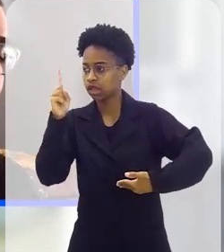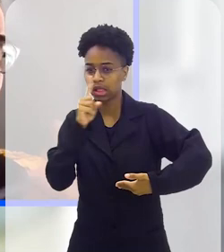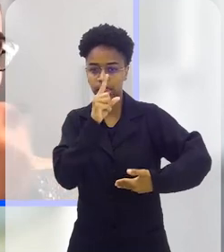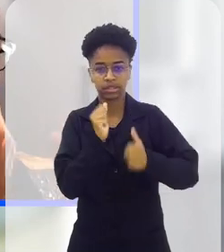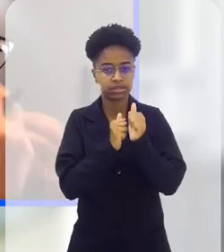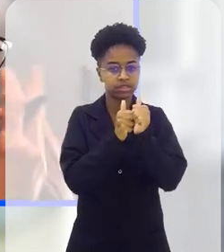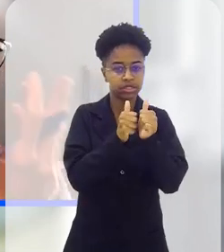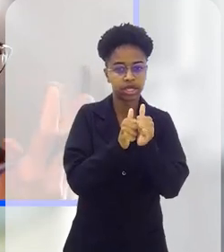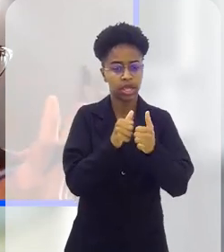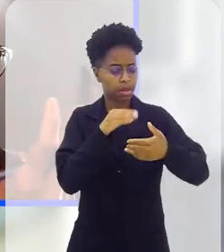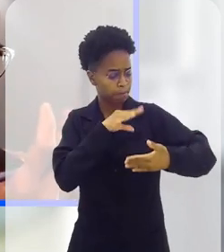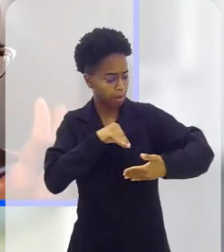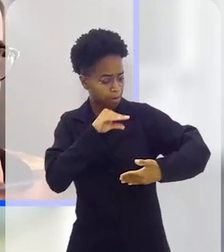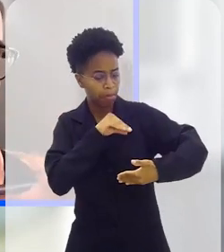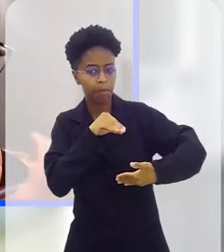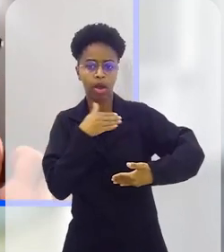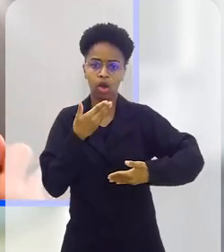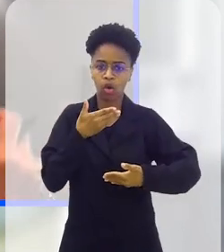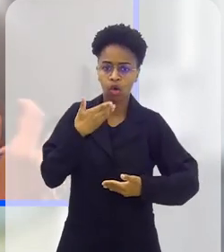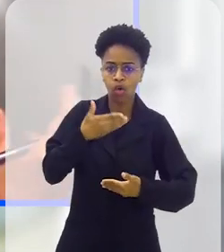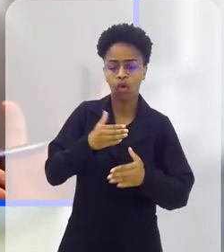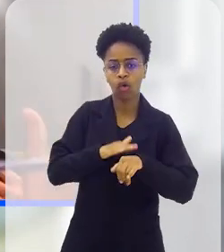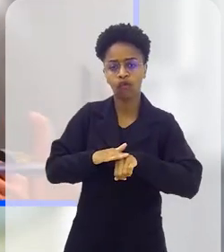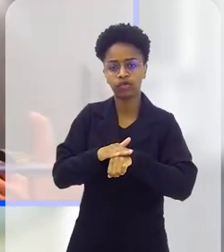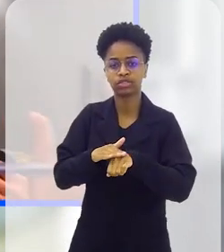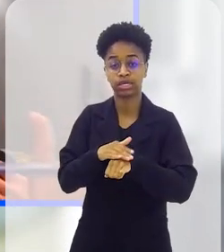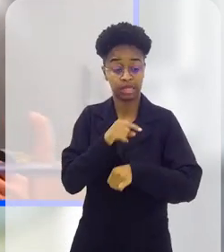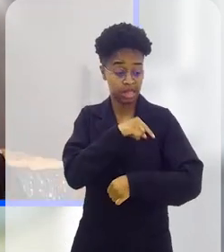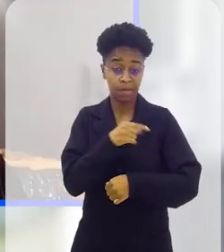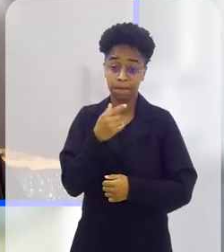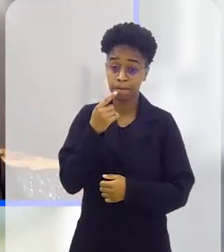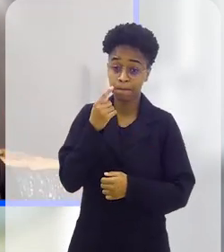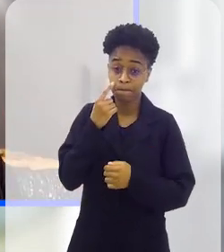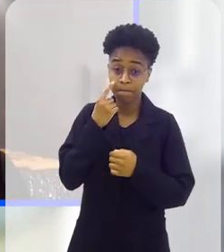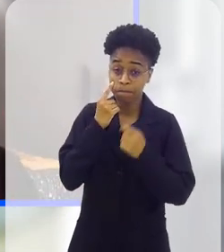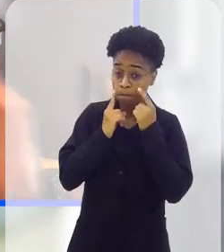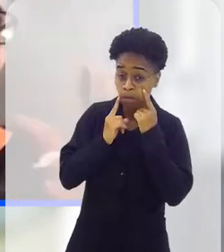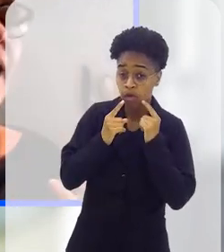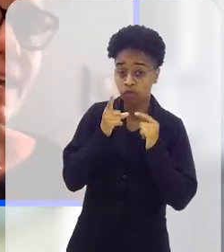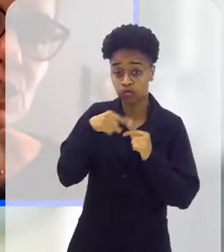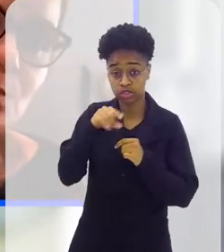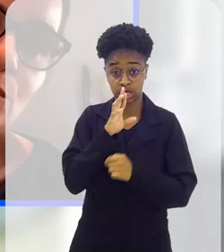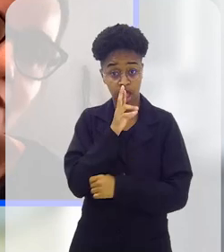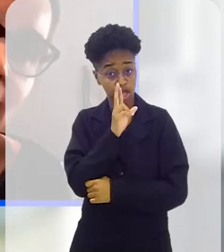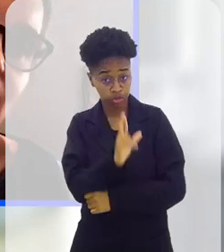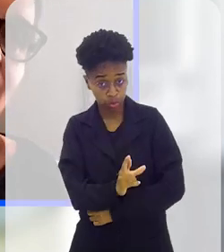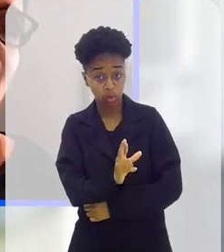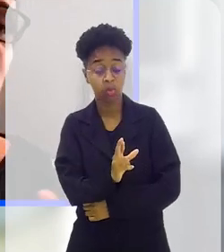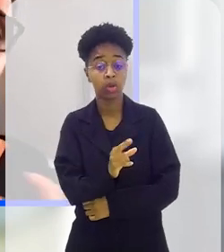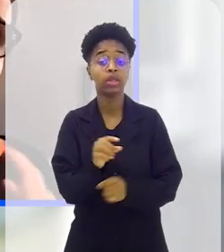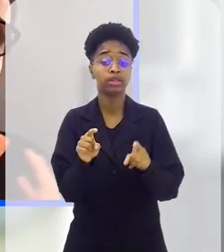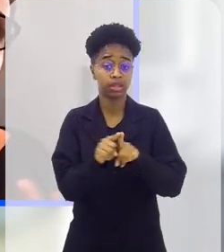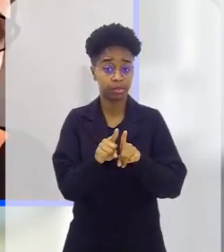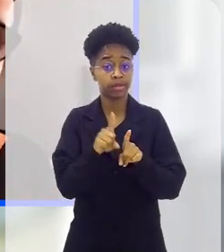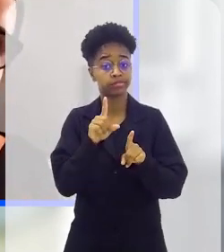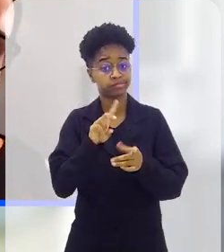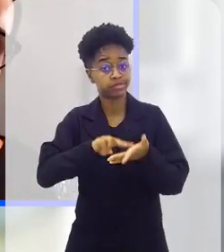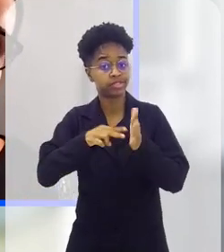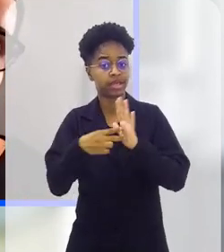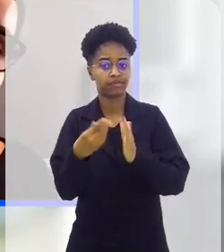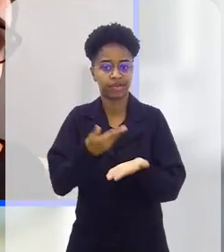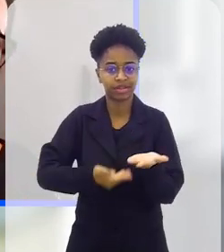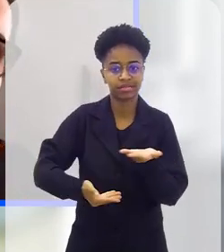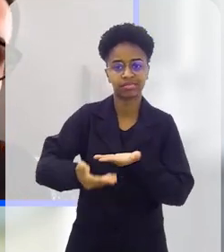para o outro, conversar, o bebê chora, você está ali para responder, isso já é uma